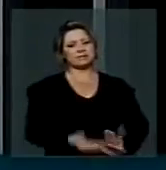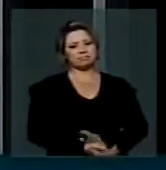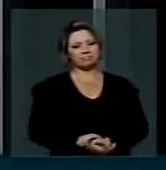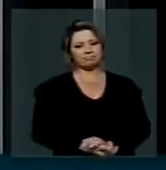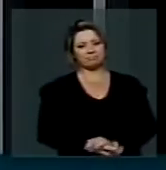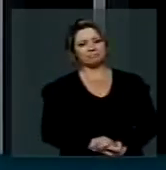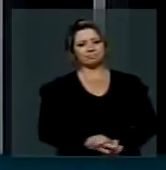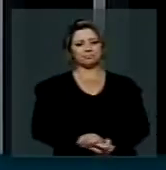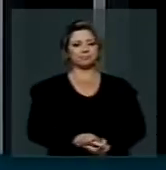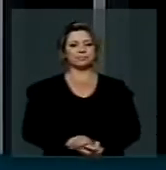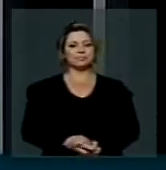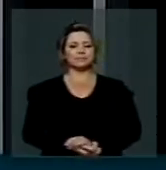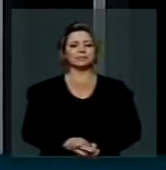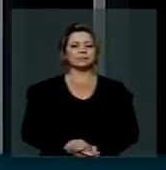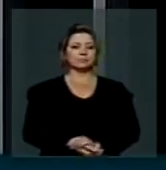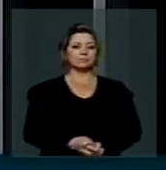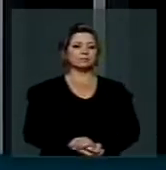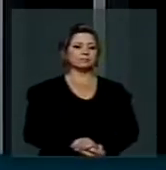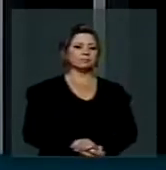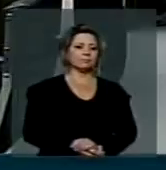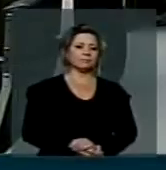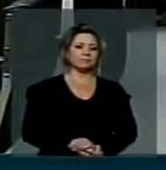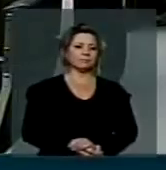obrigado. Muito obrigado mais.